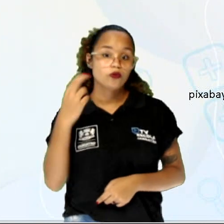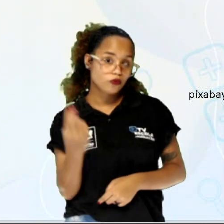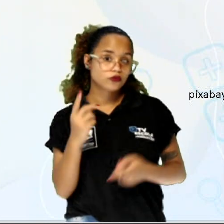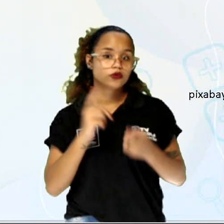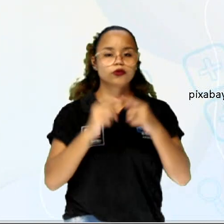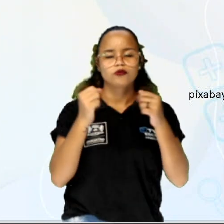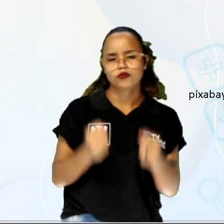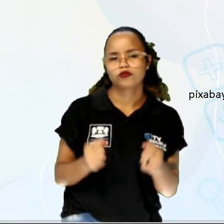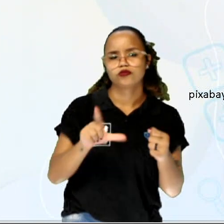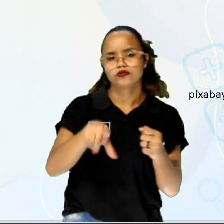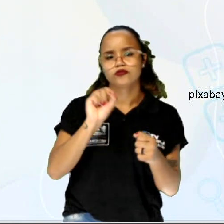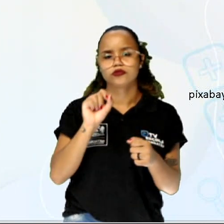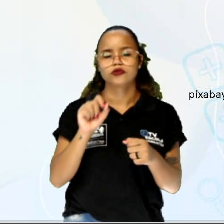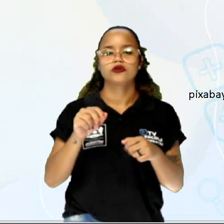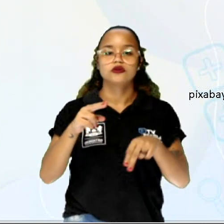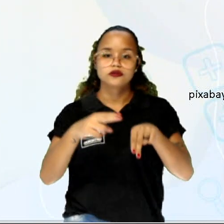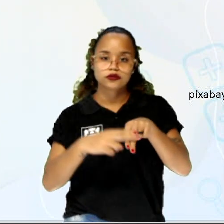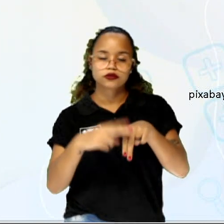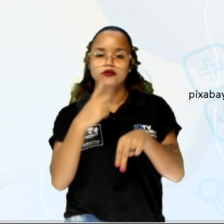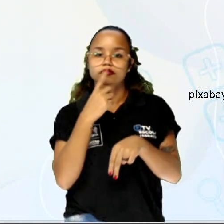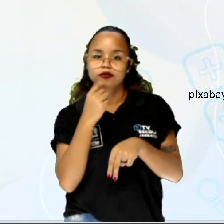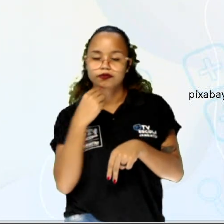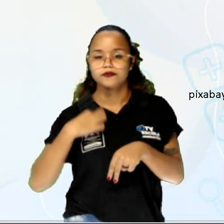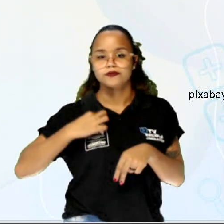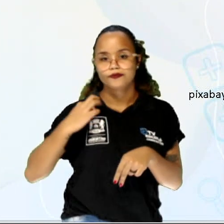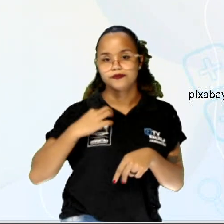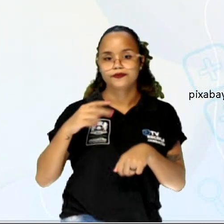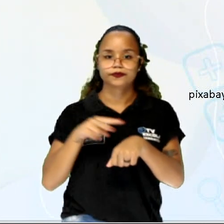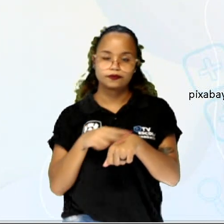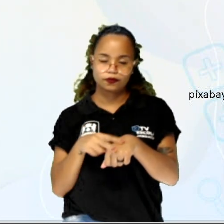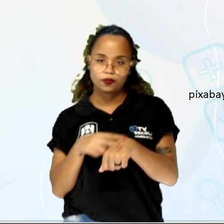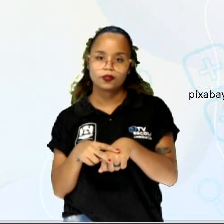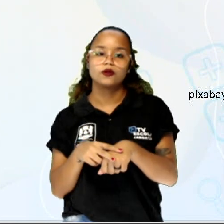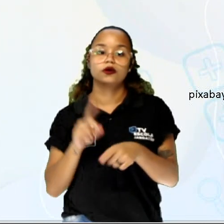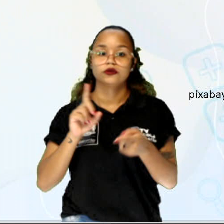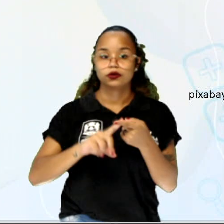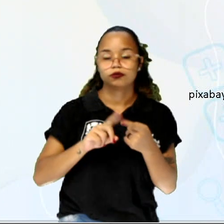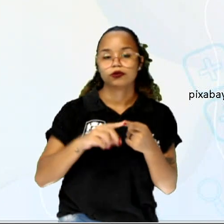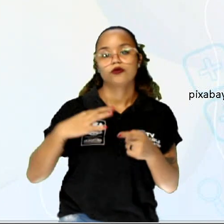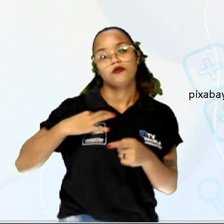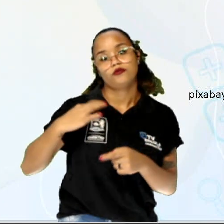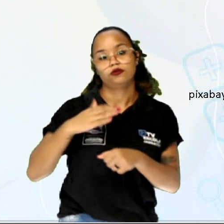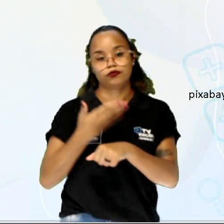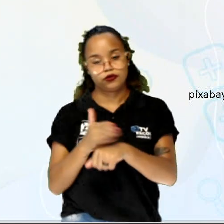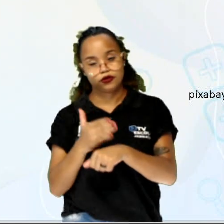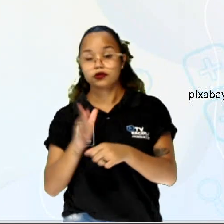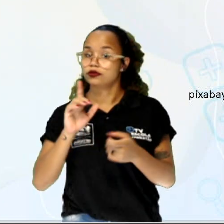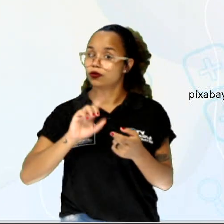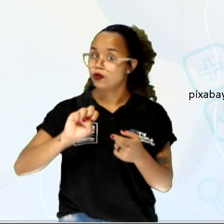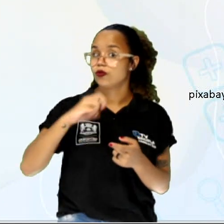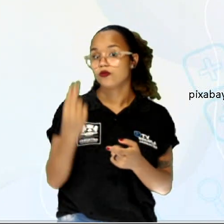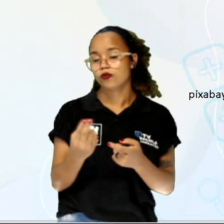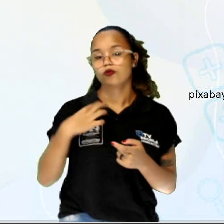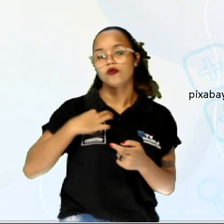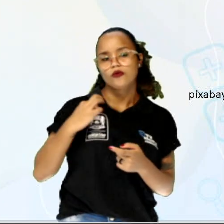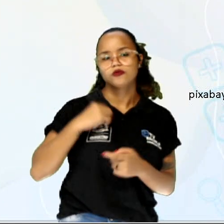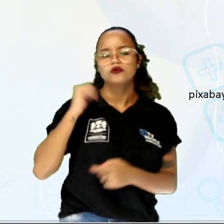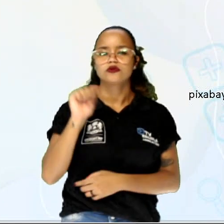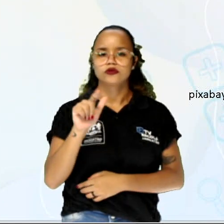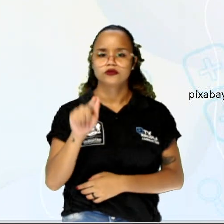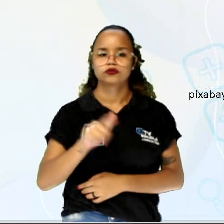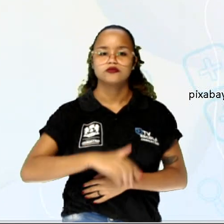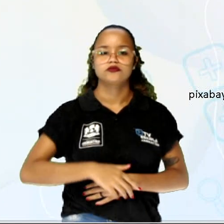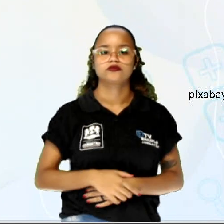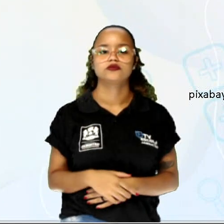a saia vermelha com a blusa verde, a saia vermelha com a blusa branca e a saia vermelha com a blusa azul. E ela contou e ela viu que